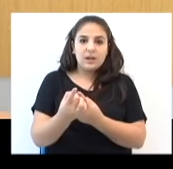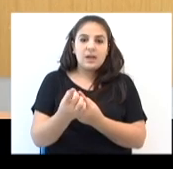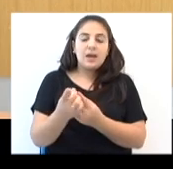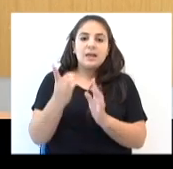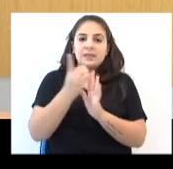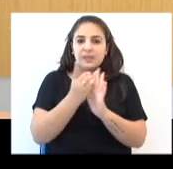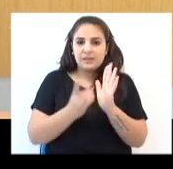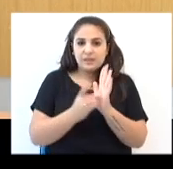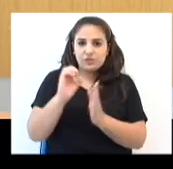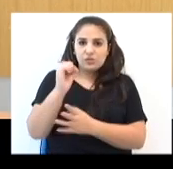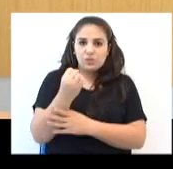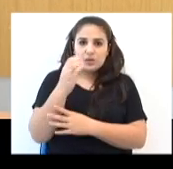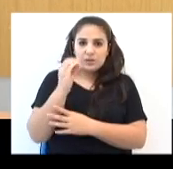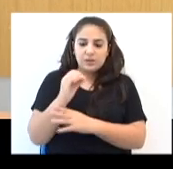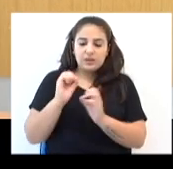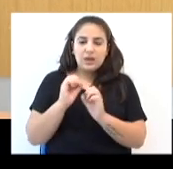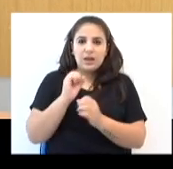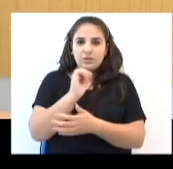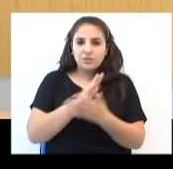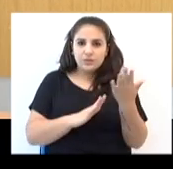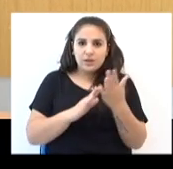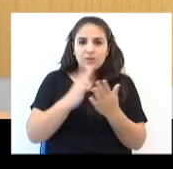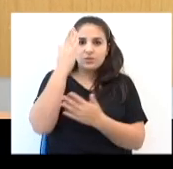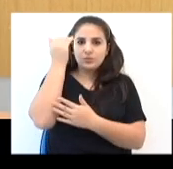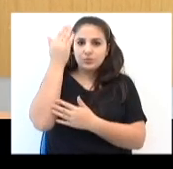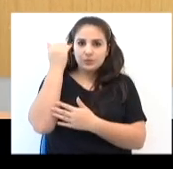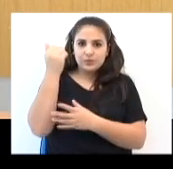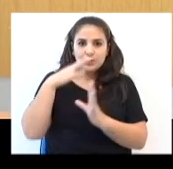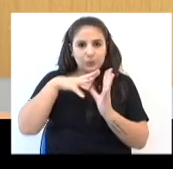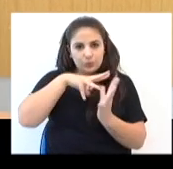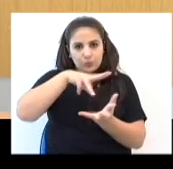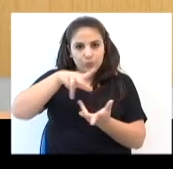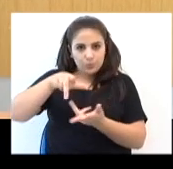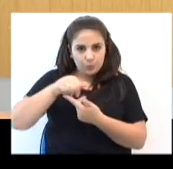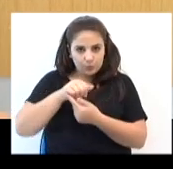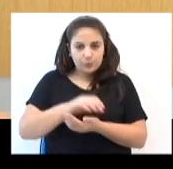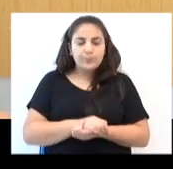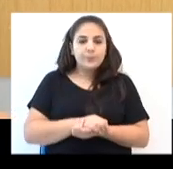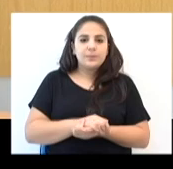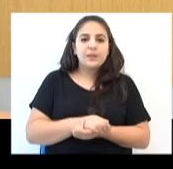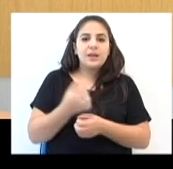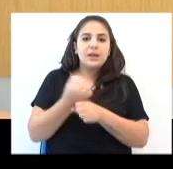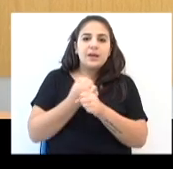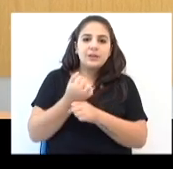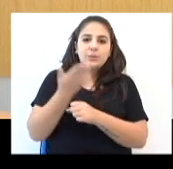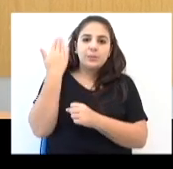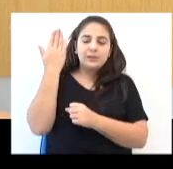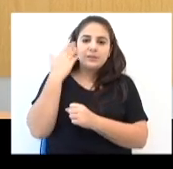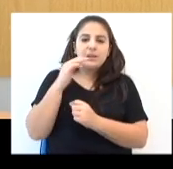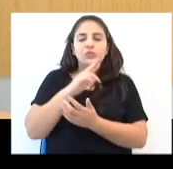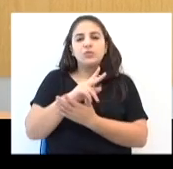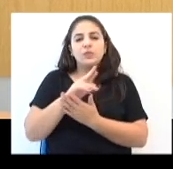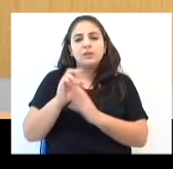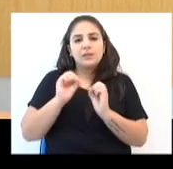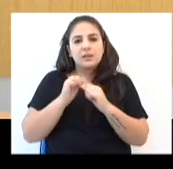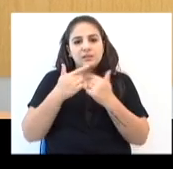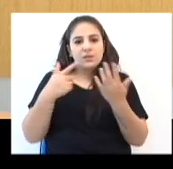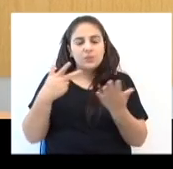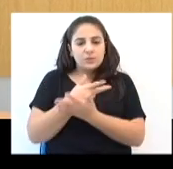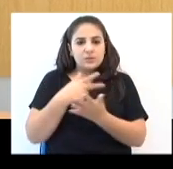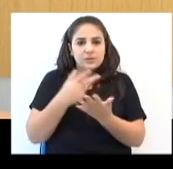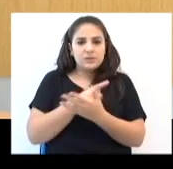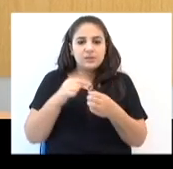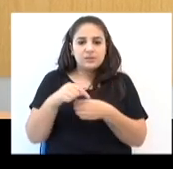Desde a década de 80, a atividade é um sucesso no mundo todo. No ano passado, várias ações aconteceram pela